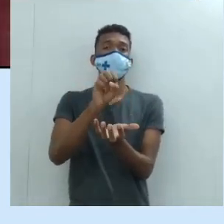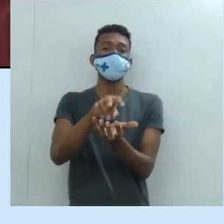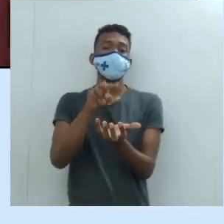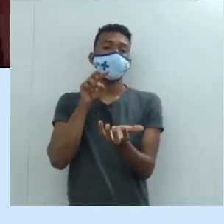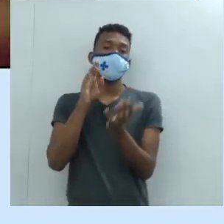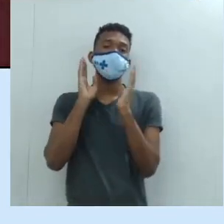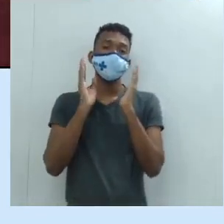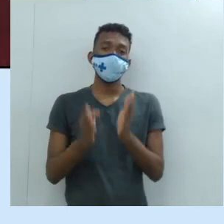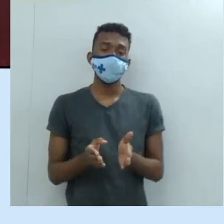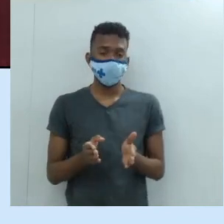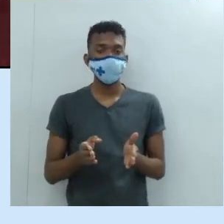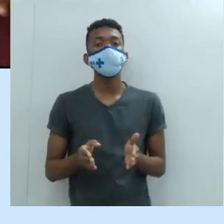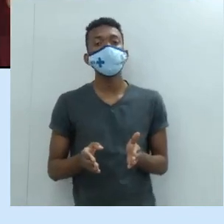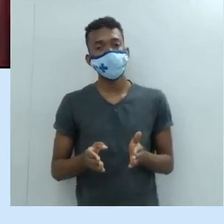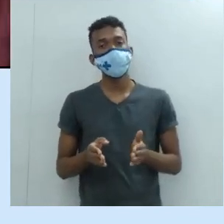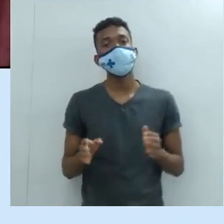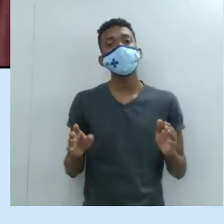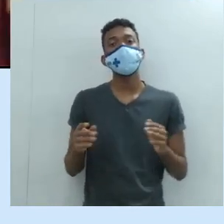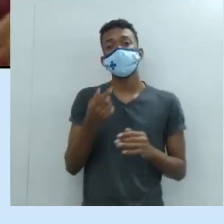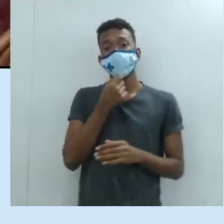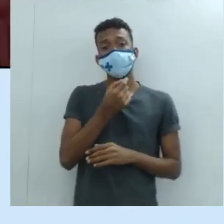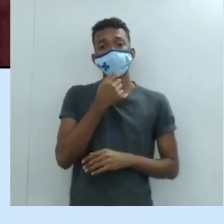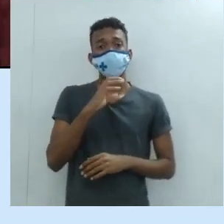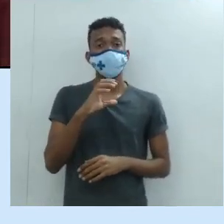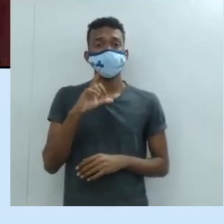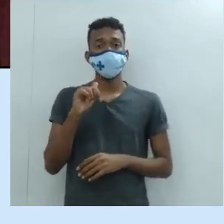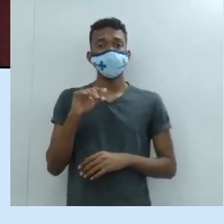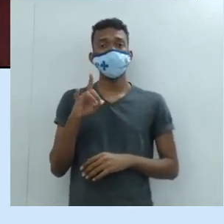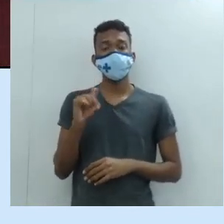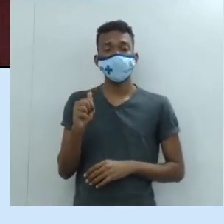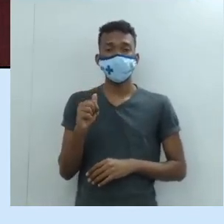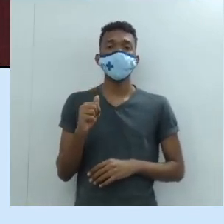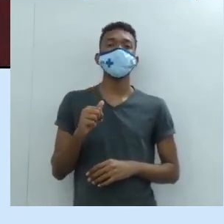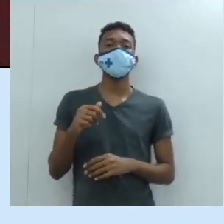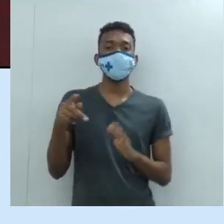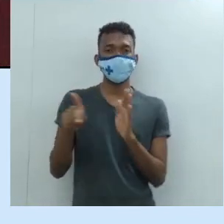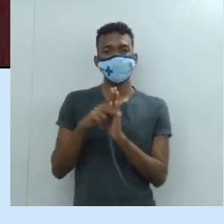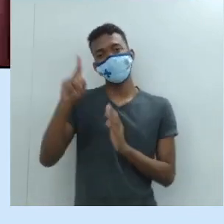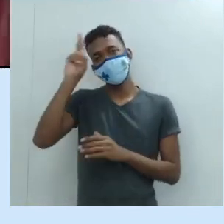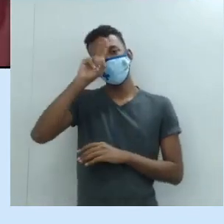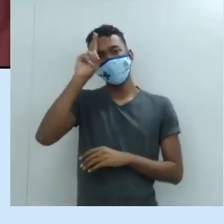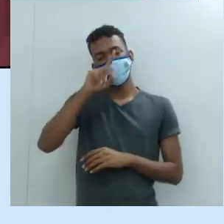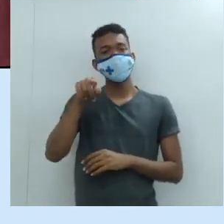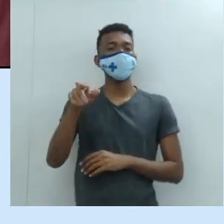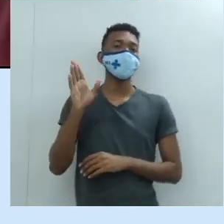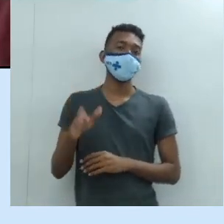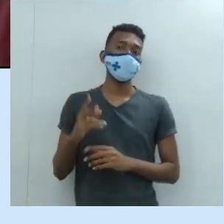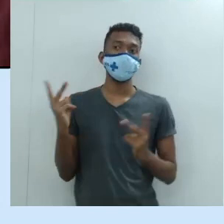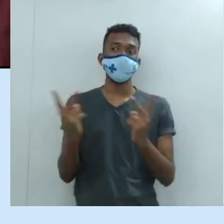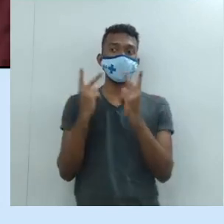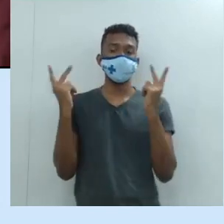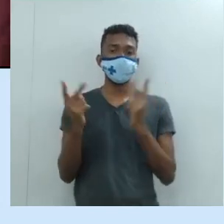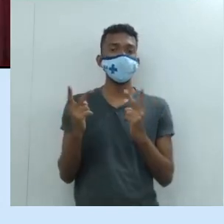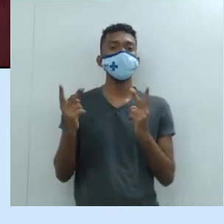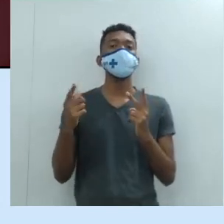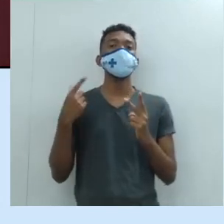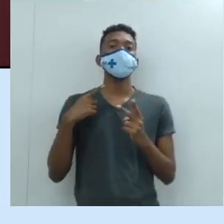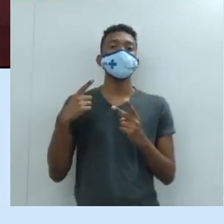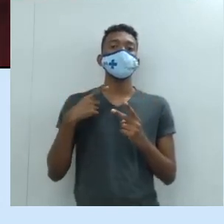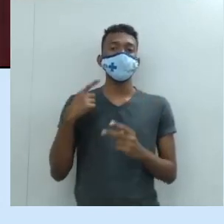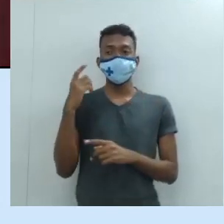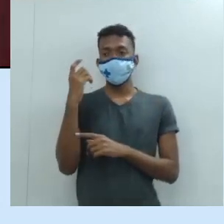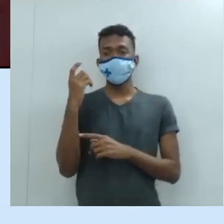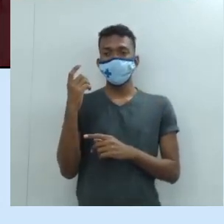Cláudio, né? Que os humanistas valorizavam o Espírito Cristo, que estavam na capacidade